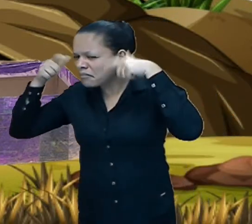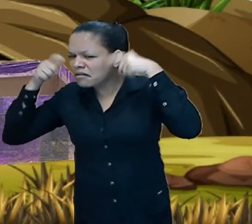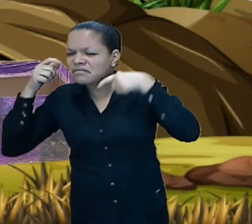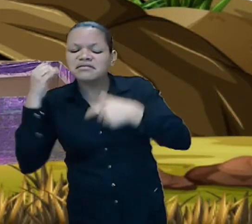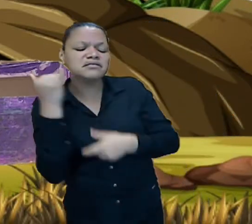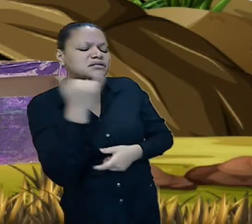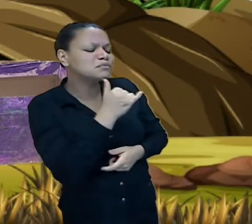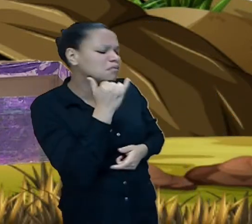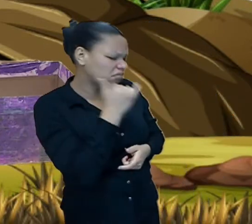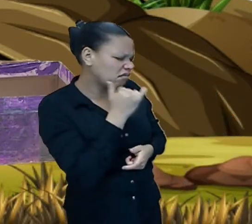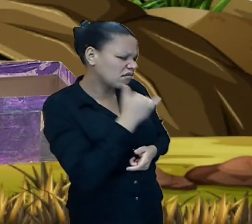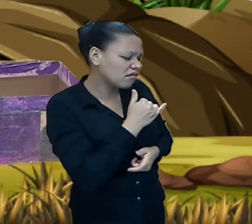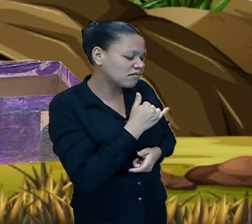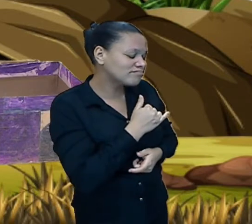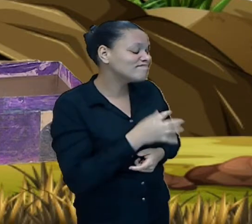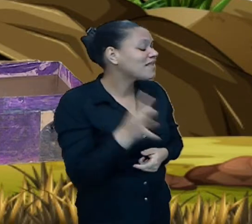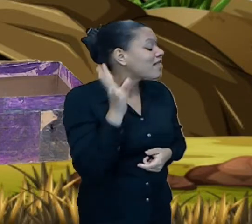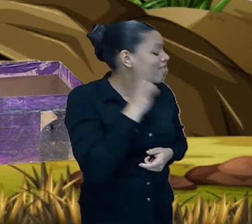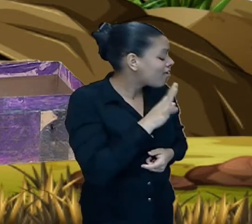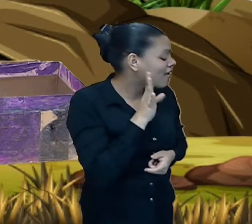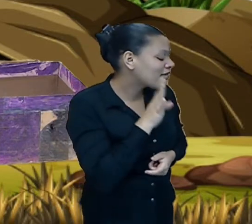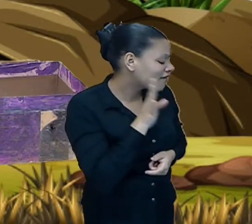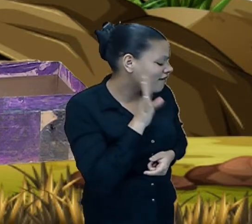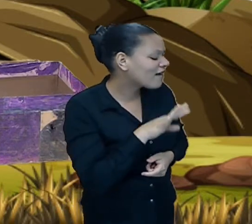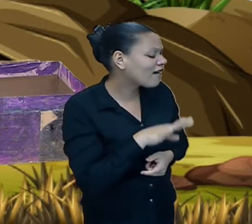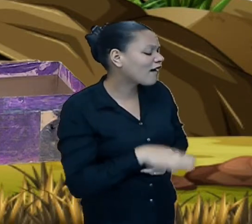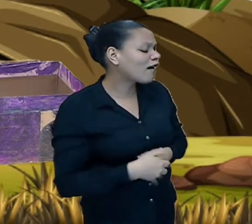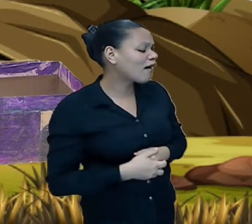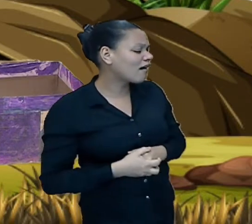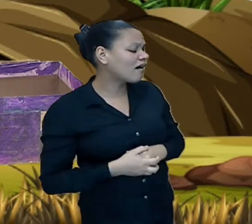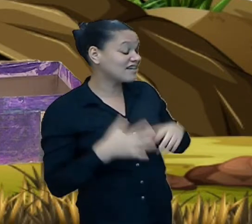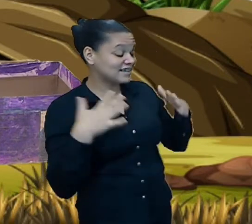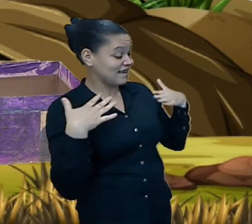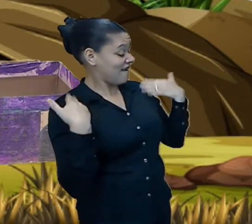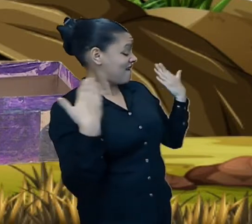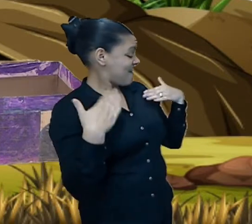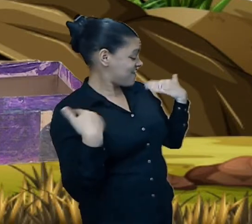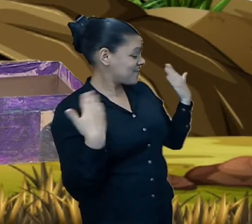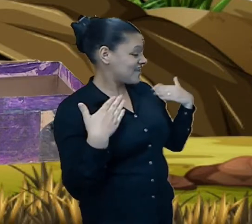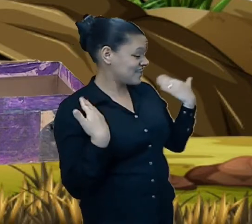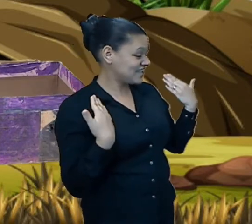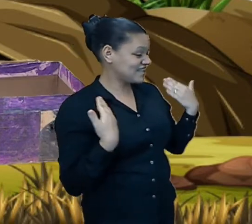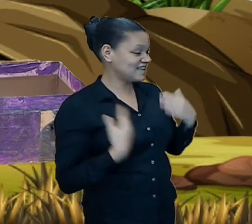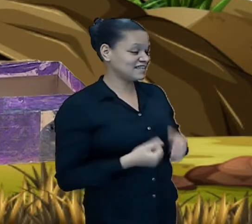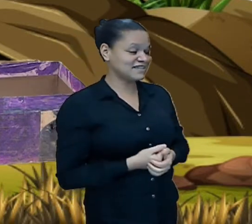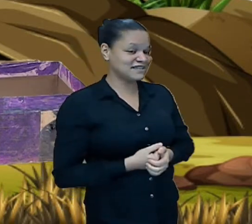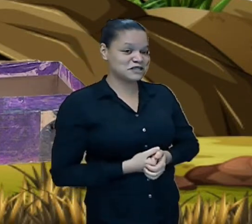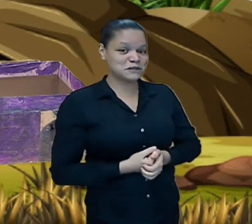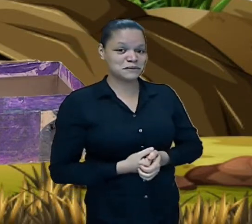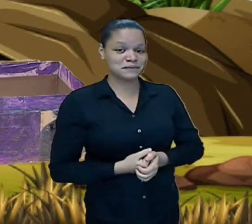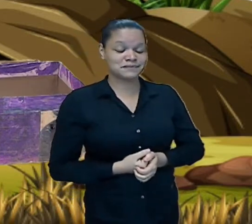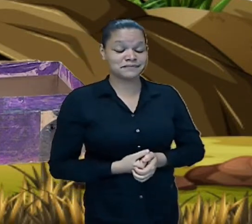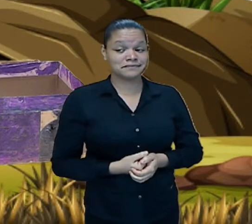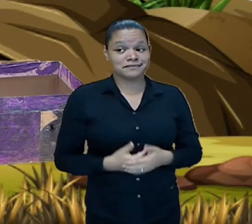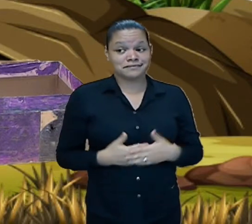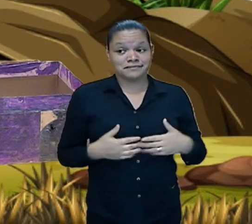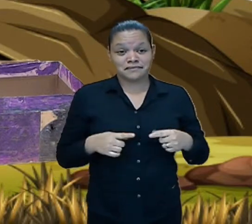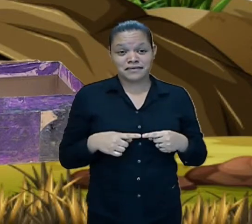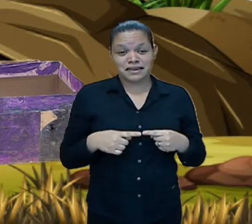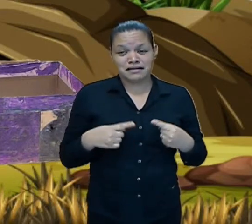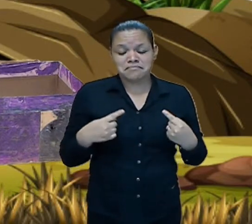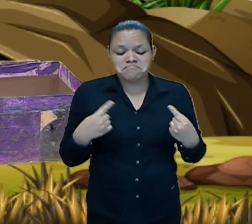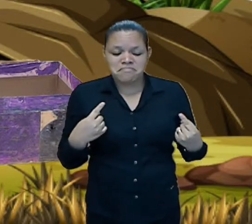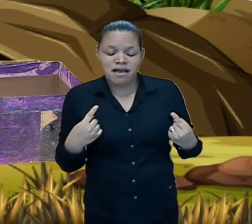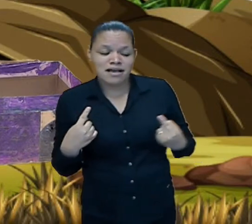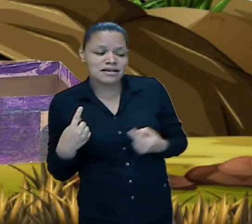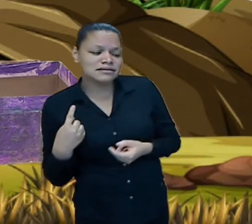divertido os olhos dela brilharam e até palminhas ela bateu ela disse